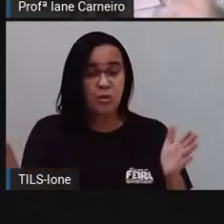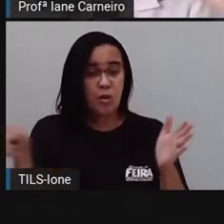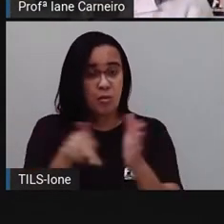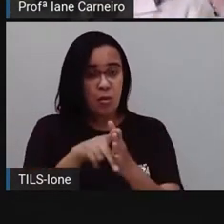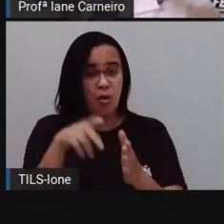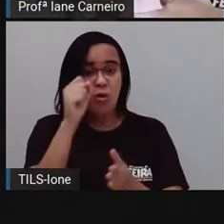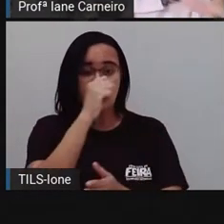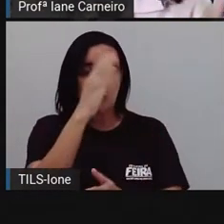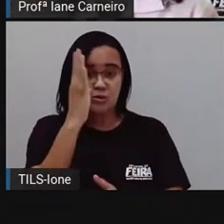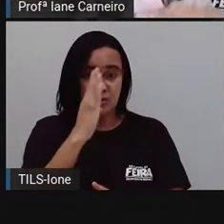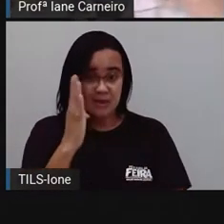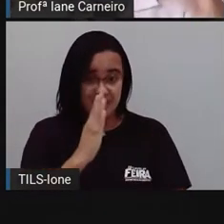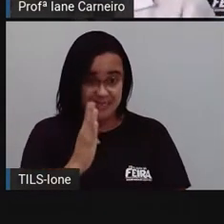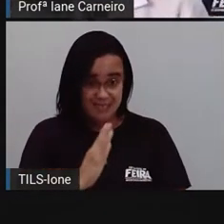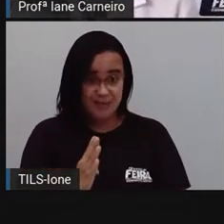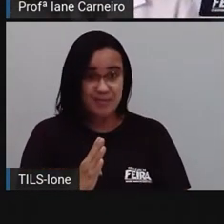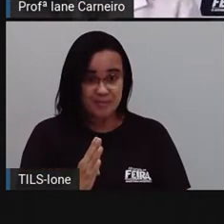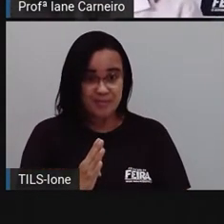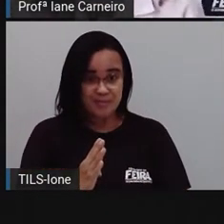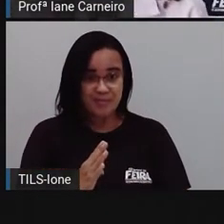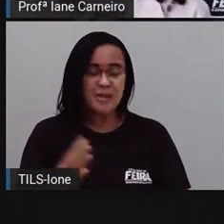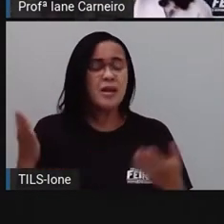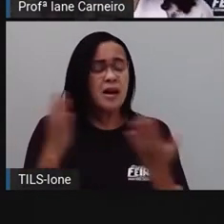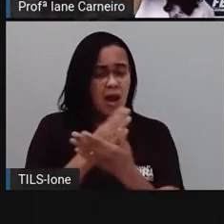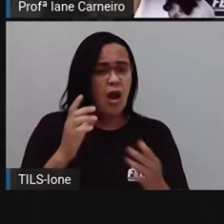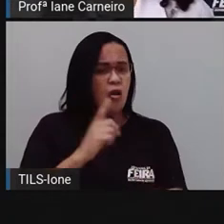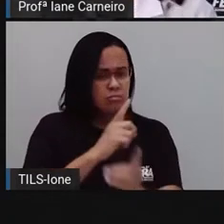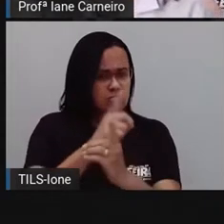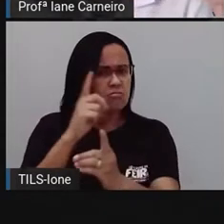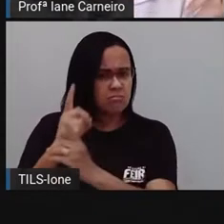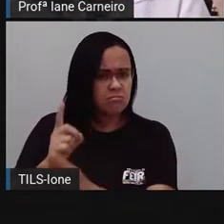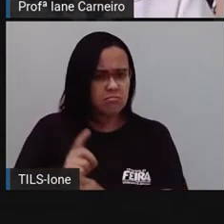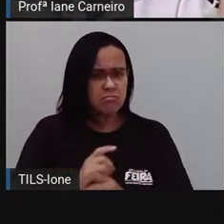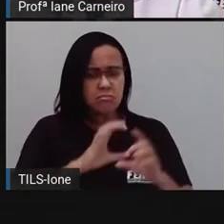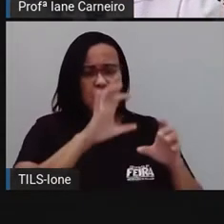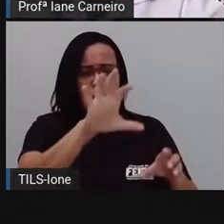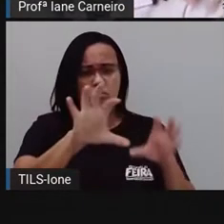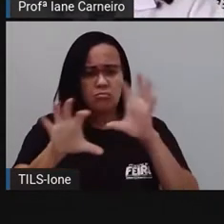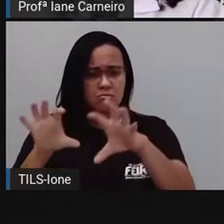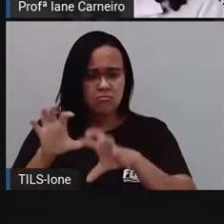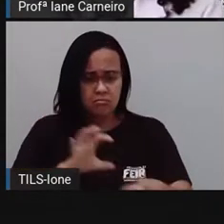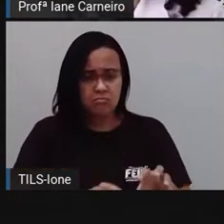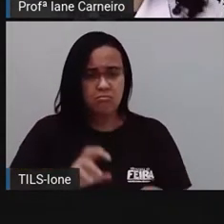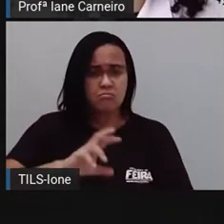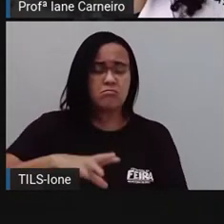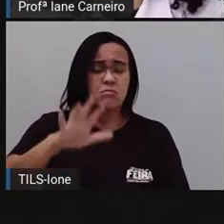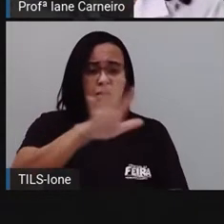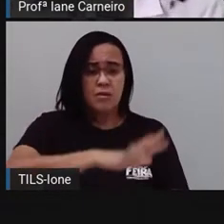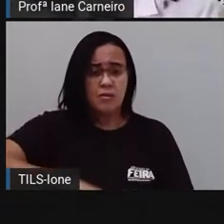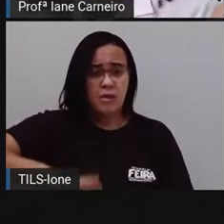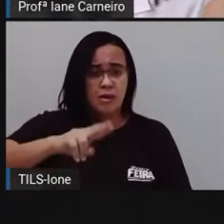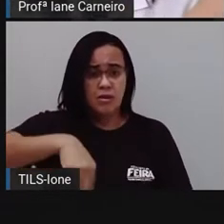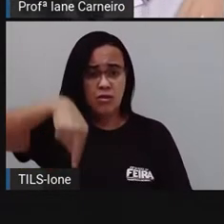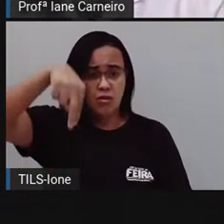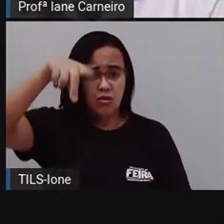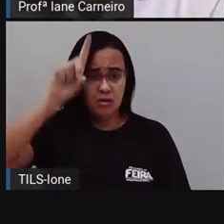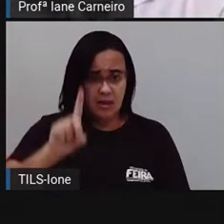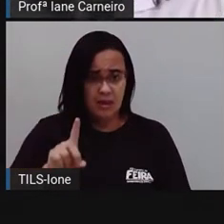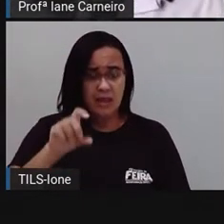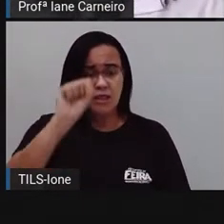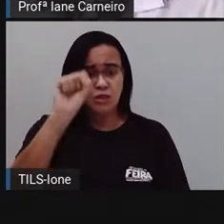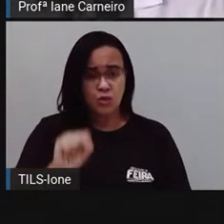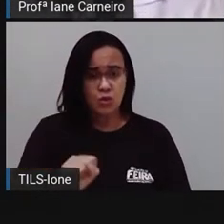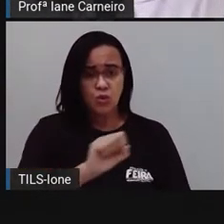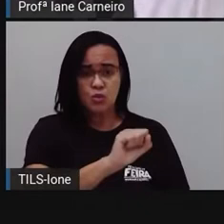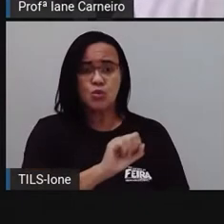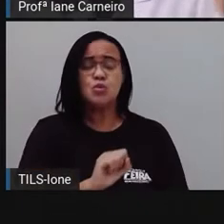Típicos do Brasil. Alguns são encontrados aqui na região nordeste. Outros são encontrados lá na região sul, sudeste, centro